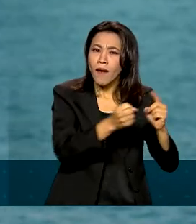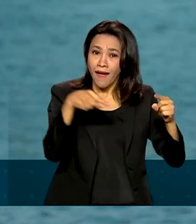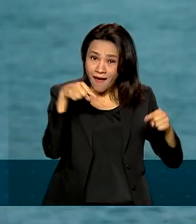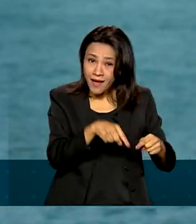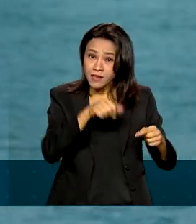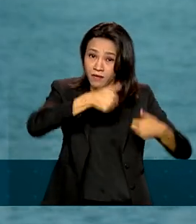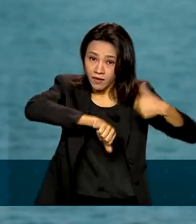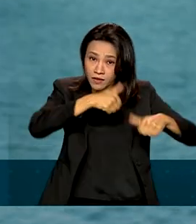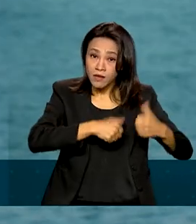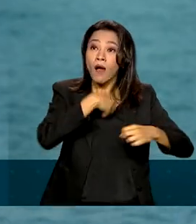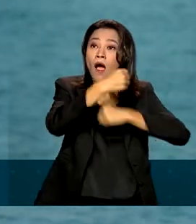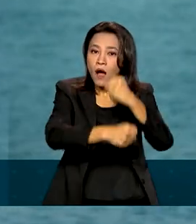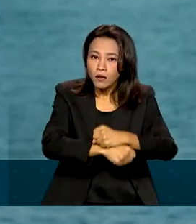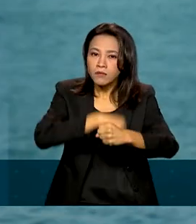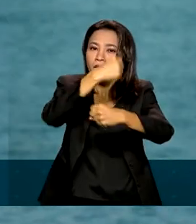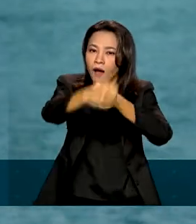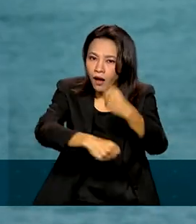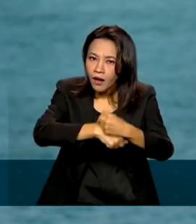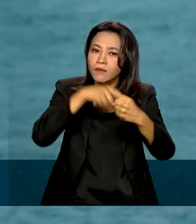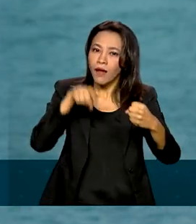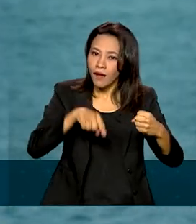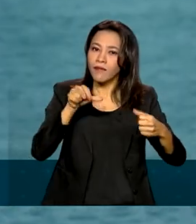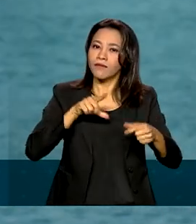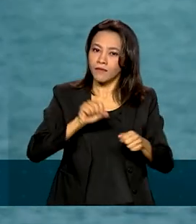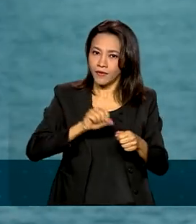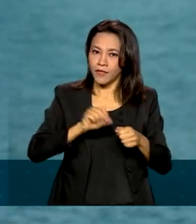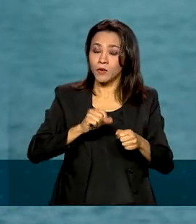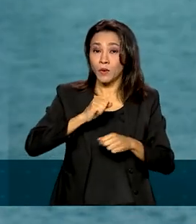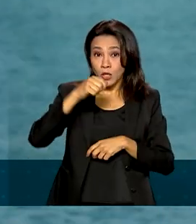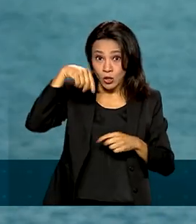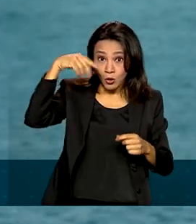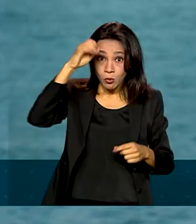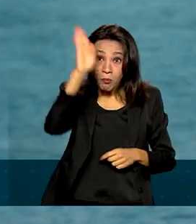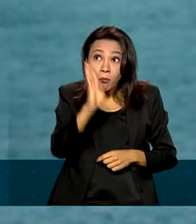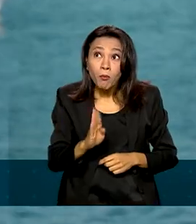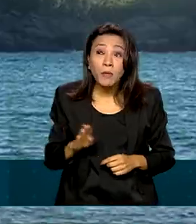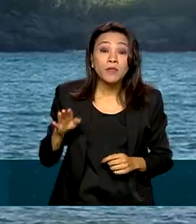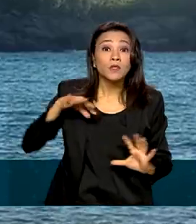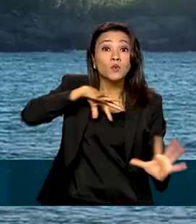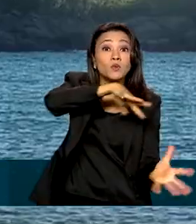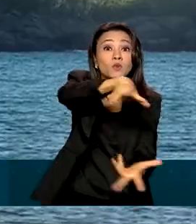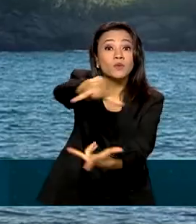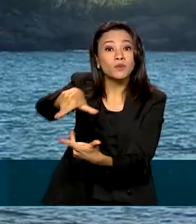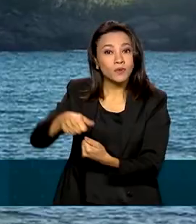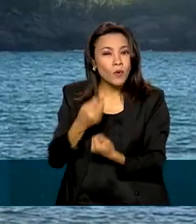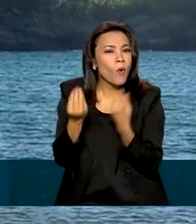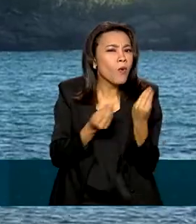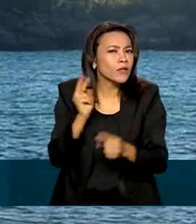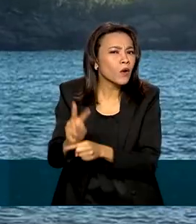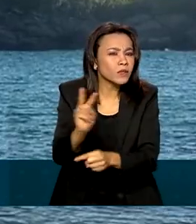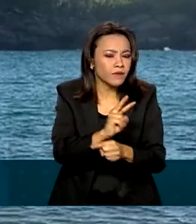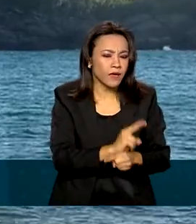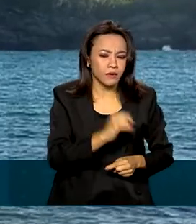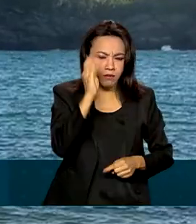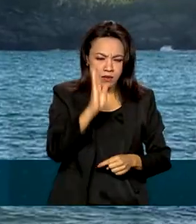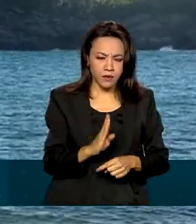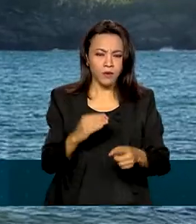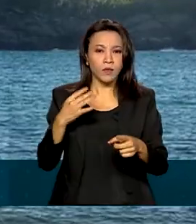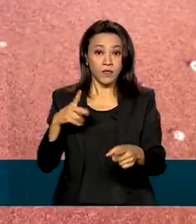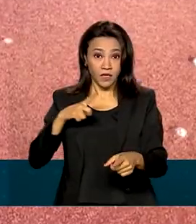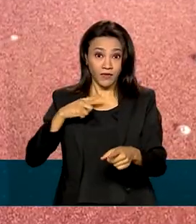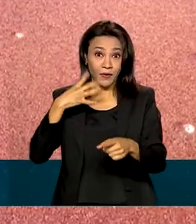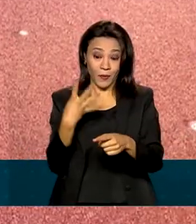para verificar como praias e marinas em todo o mundo estão sendo conservadas. Esse ano, o Brasil ampliou em 42%